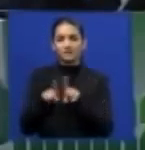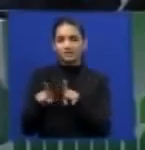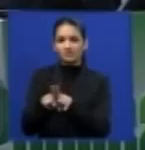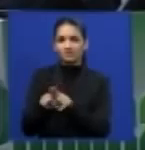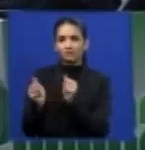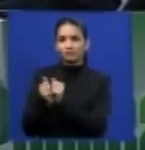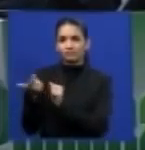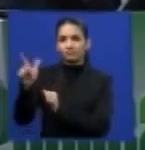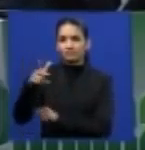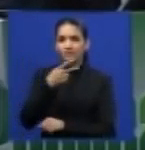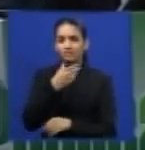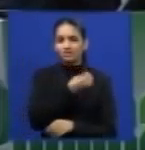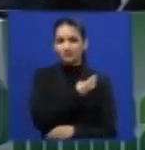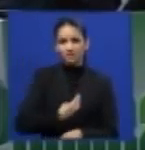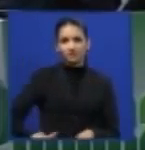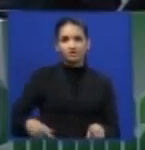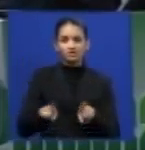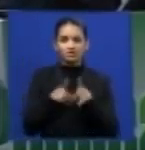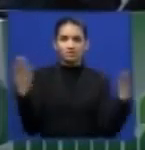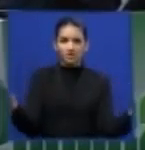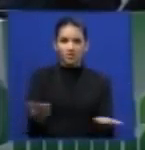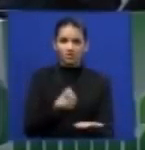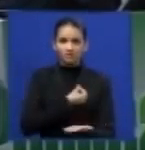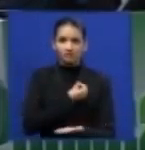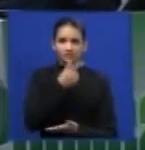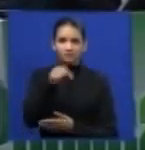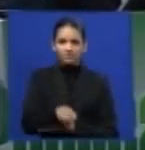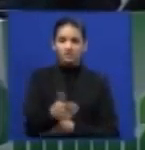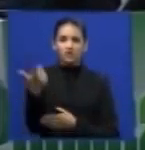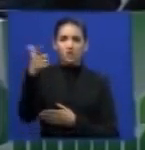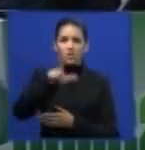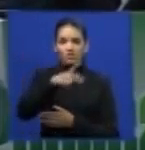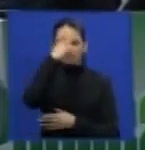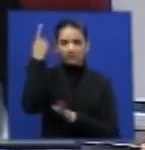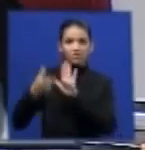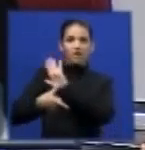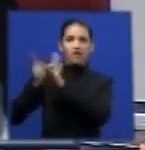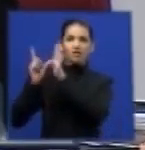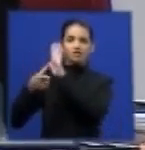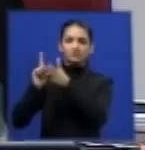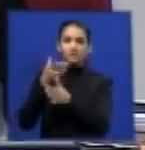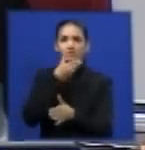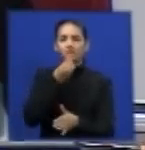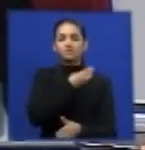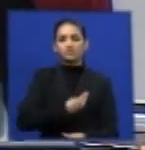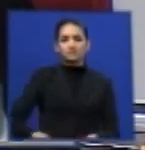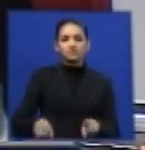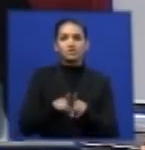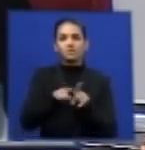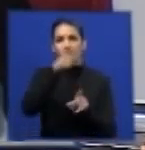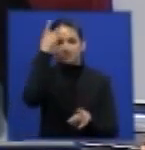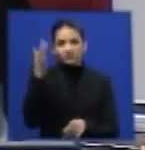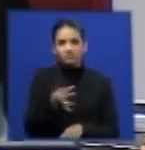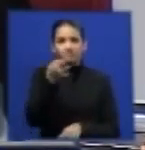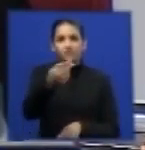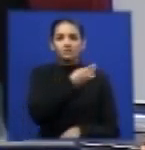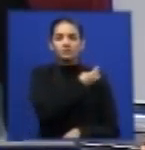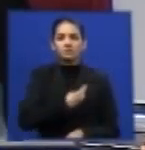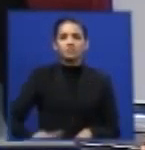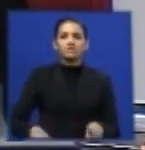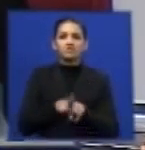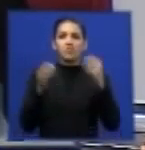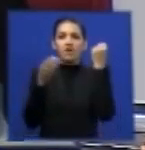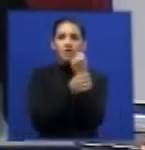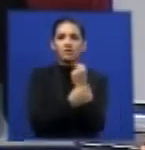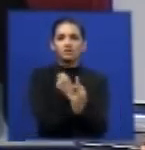que hoje compomos o Supremo como os outros que vieram antes de nós como quem vier depois tentar garantir a cada um